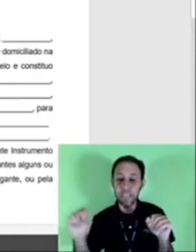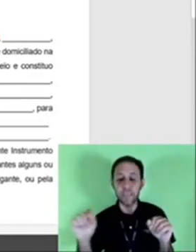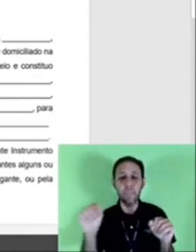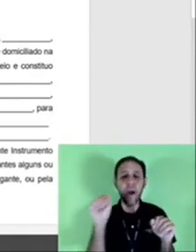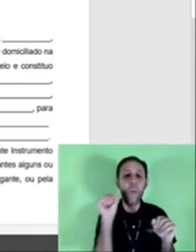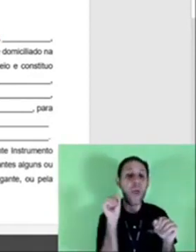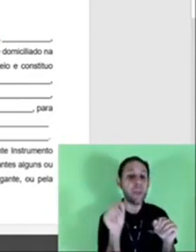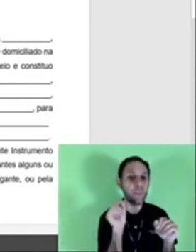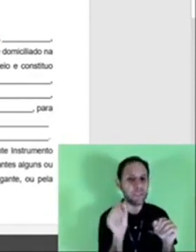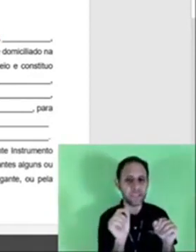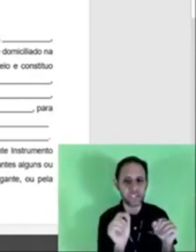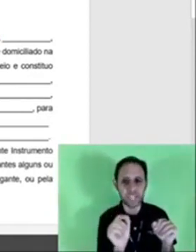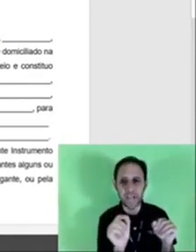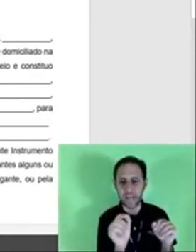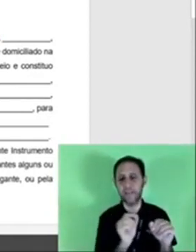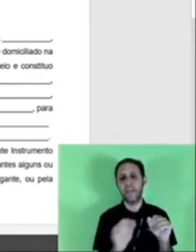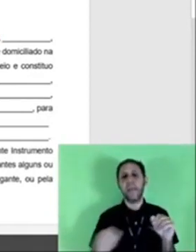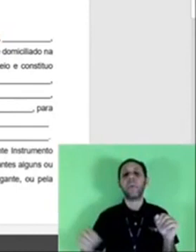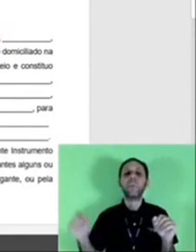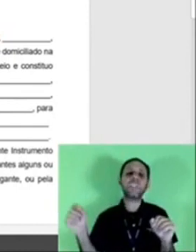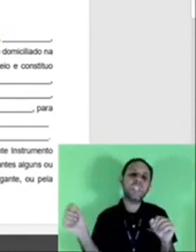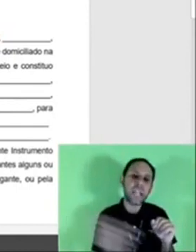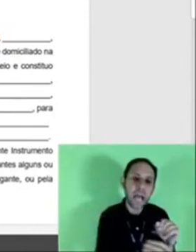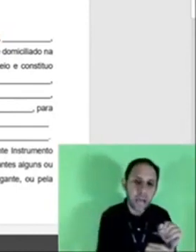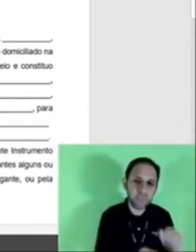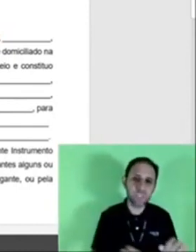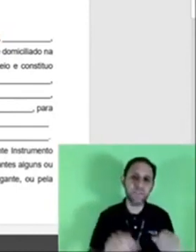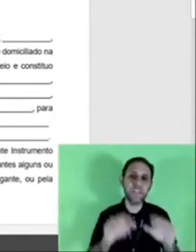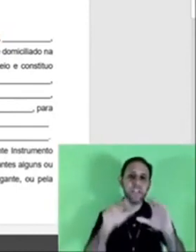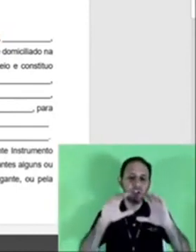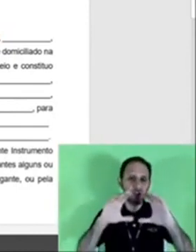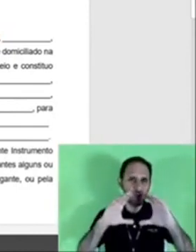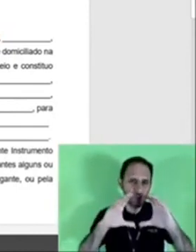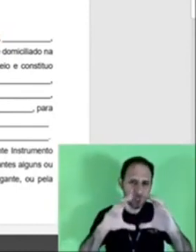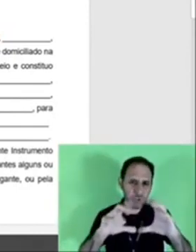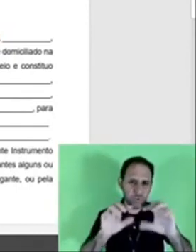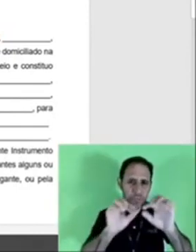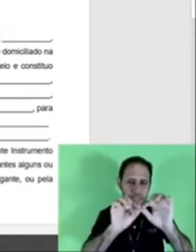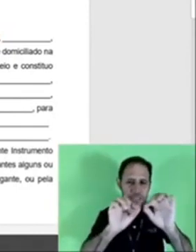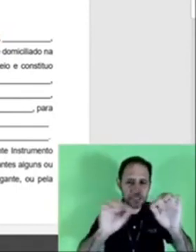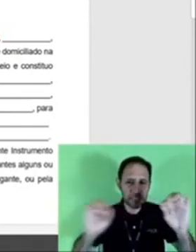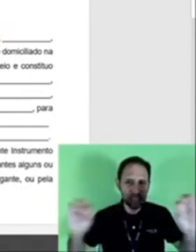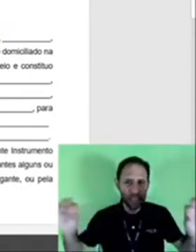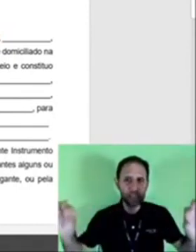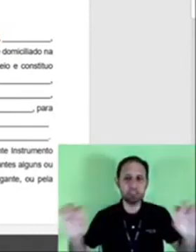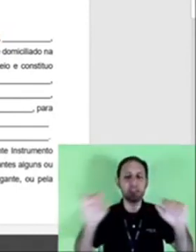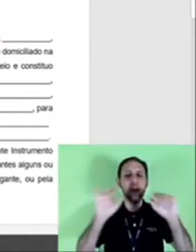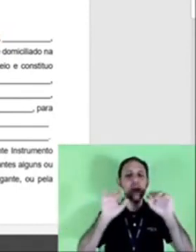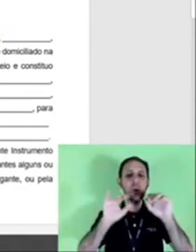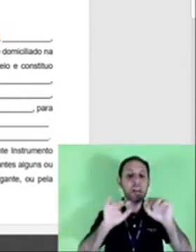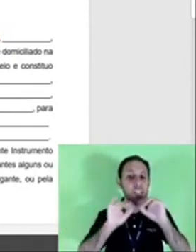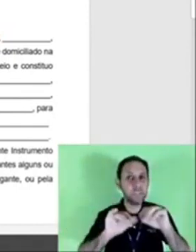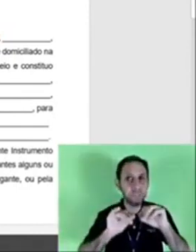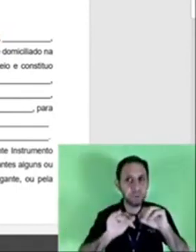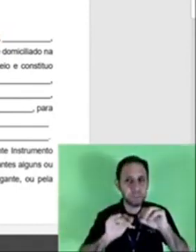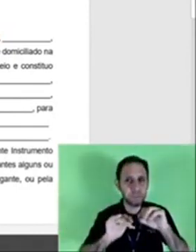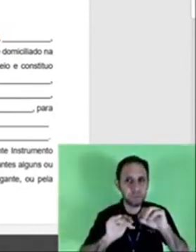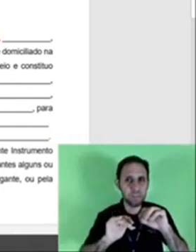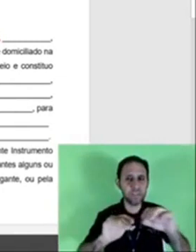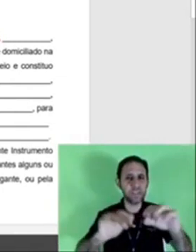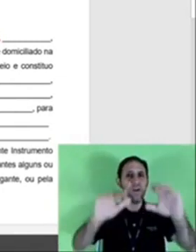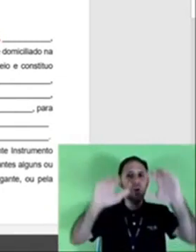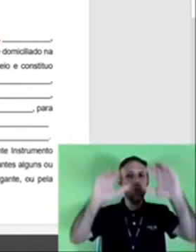essa risquinha, não é para deixar, é para tirar, você vai substituir essas riscas com as